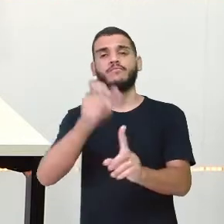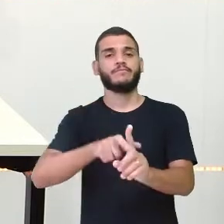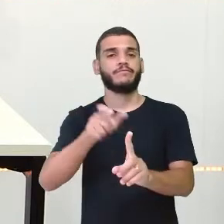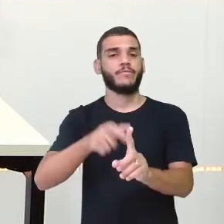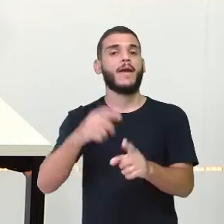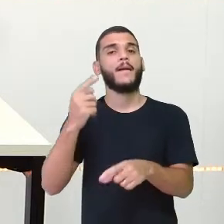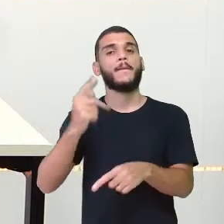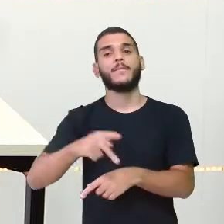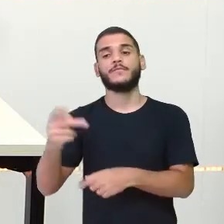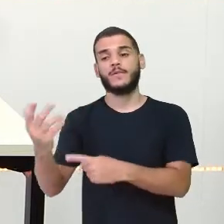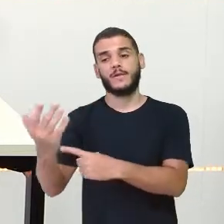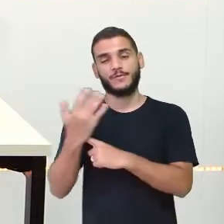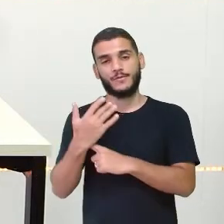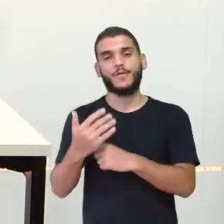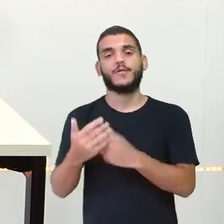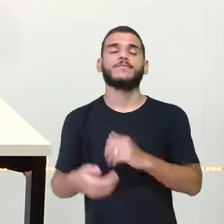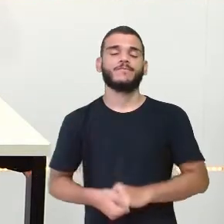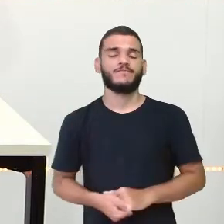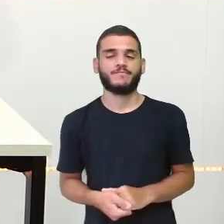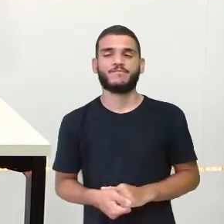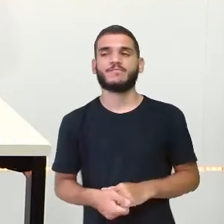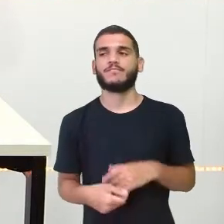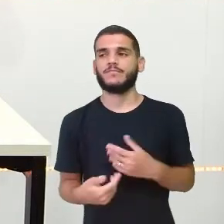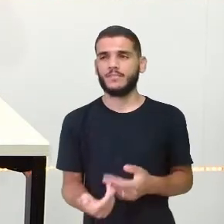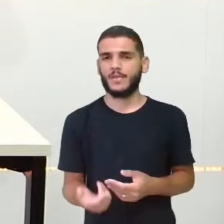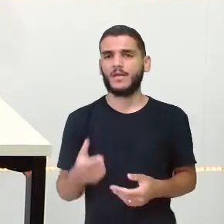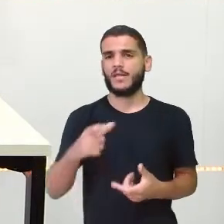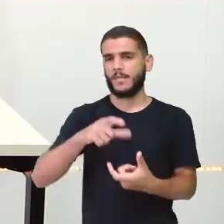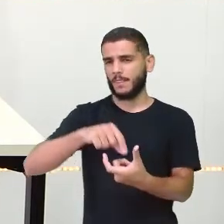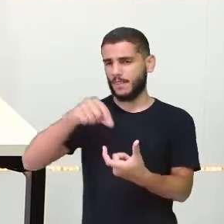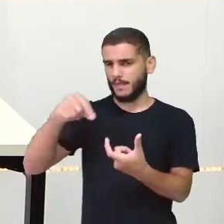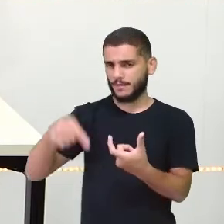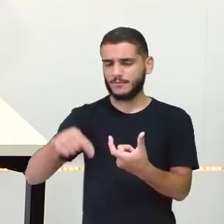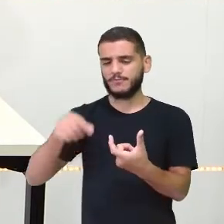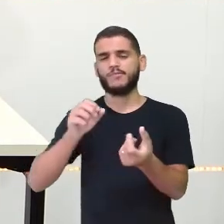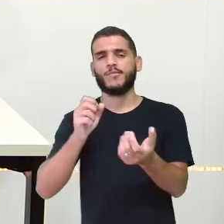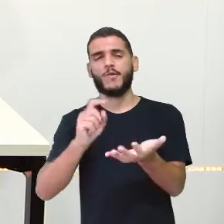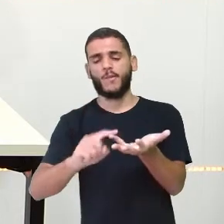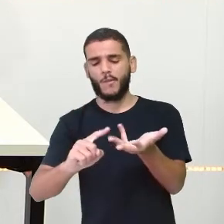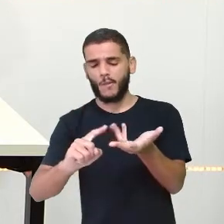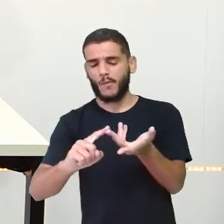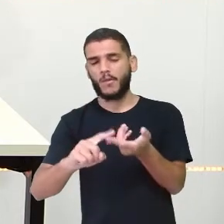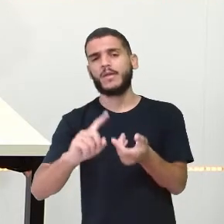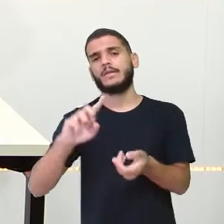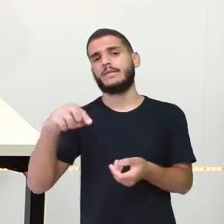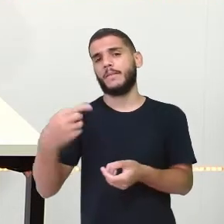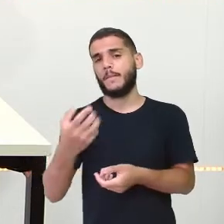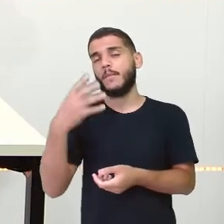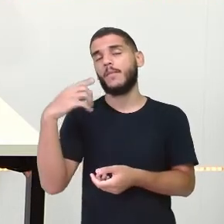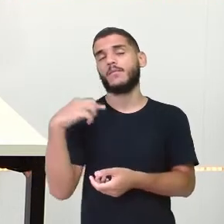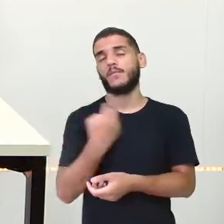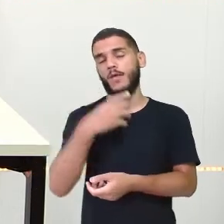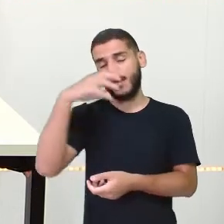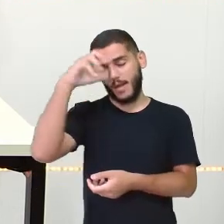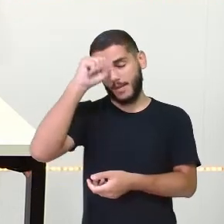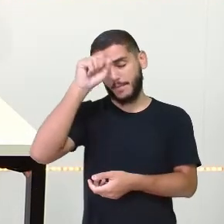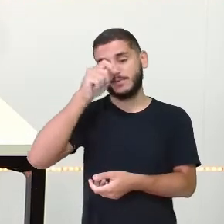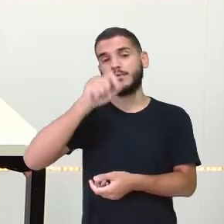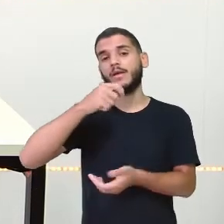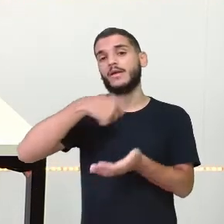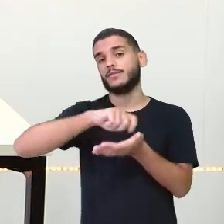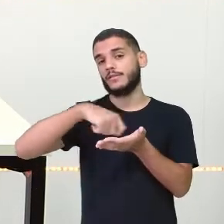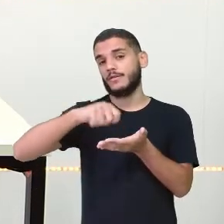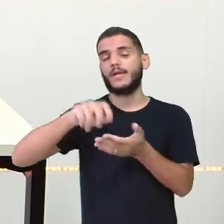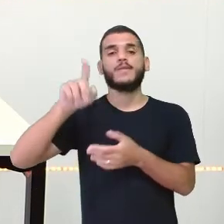ajudou e a gente fez esse momento E ainda contamos sílabas Contamos letras E assim a gente vai aprendendo A escrever Porque